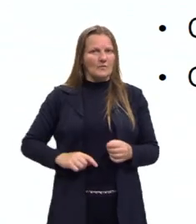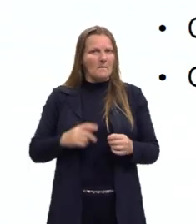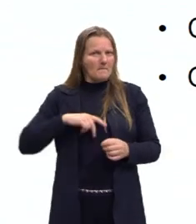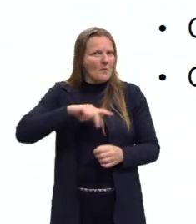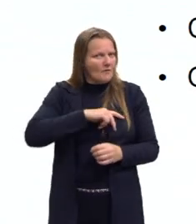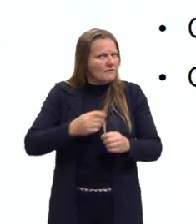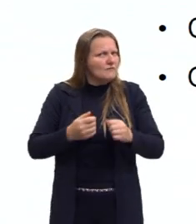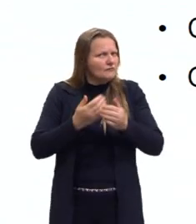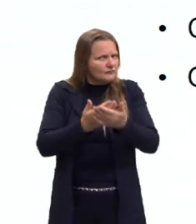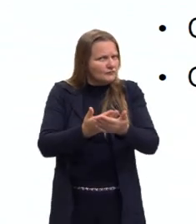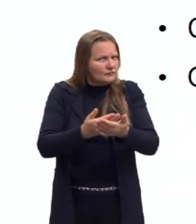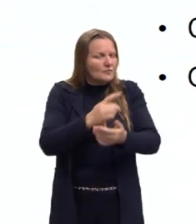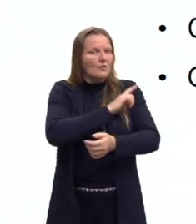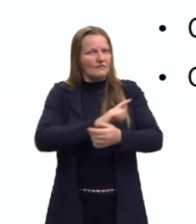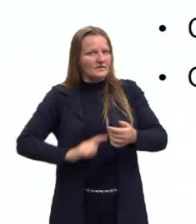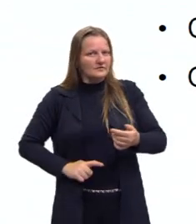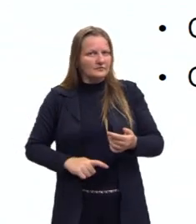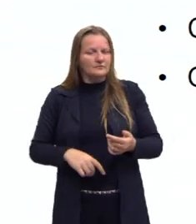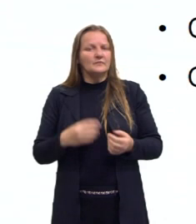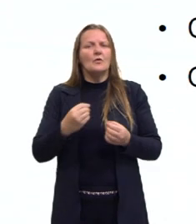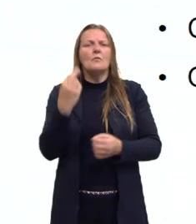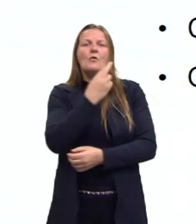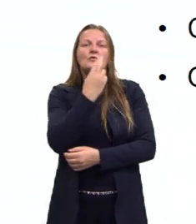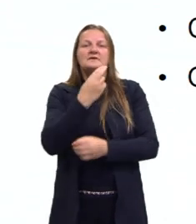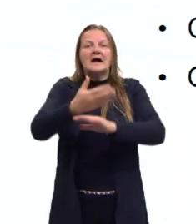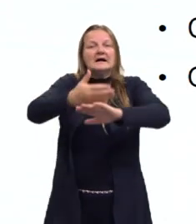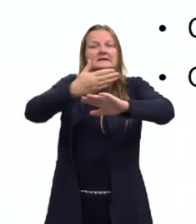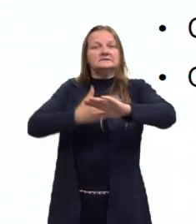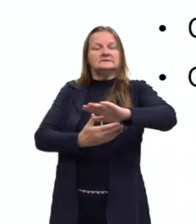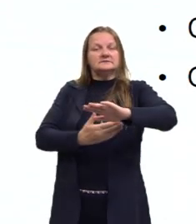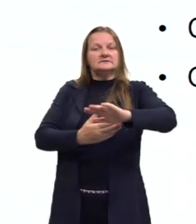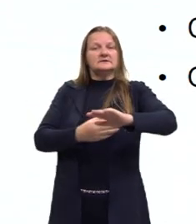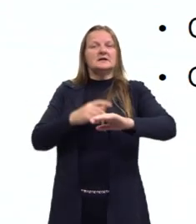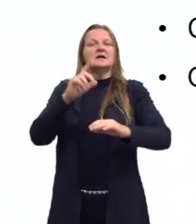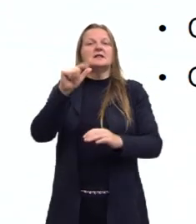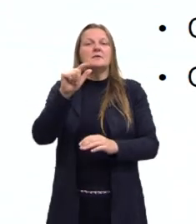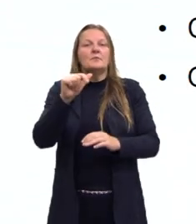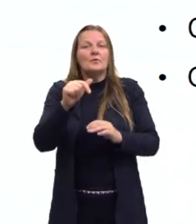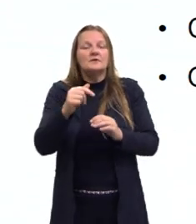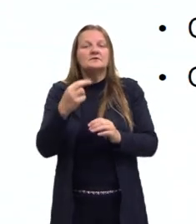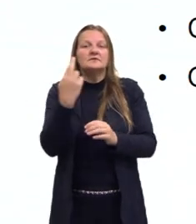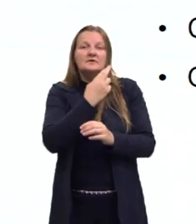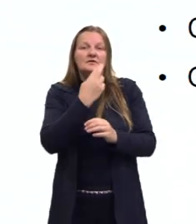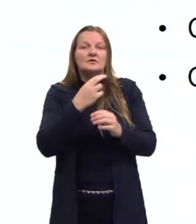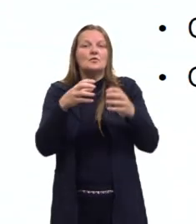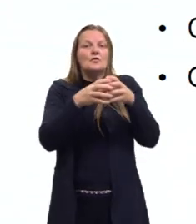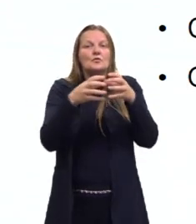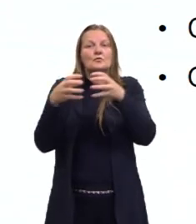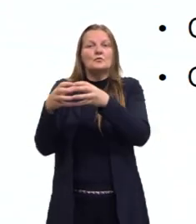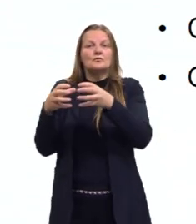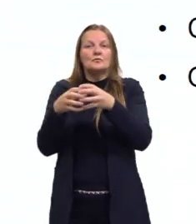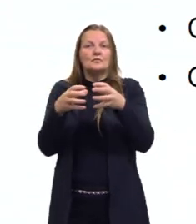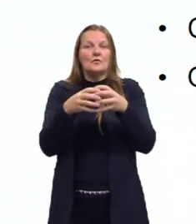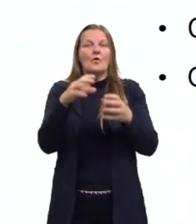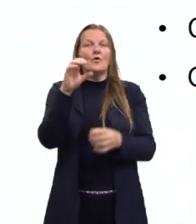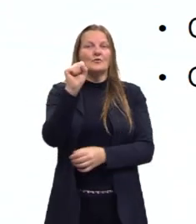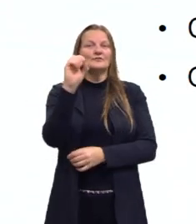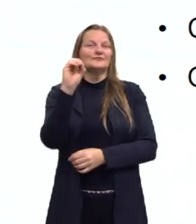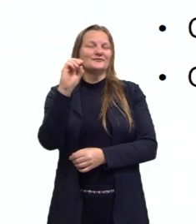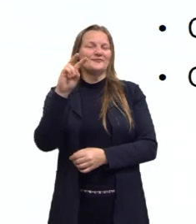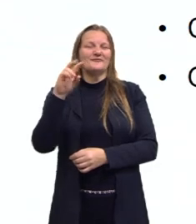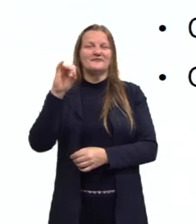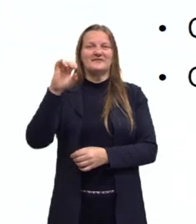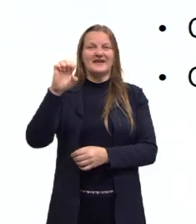E vamos falar um pouquinho também como era a Rússia antes da Revolução e quem eram esses tais de soviéticos que a gente está falando aí.